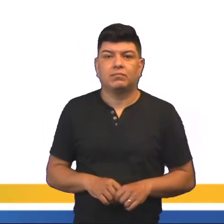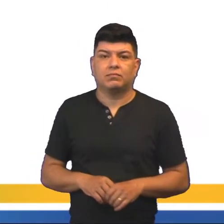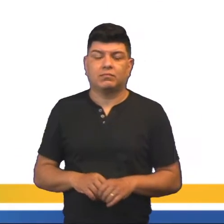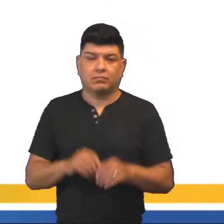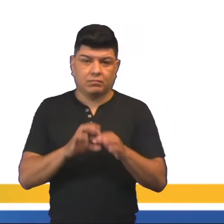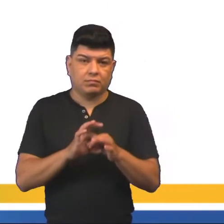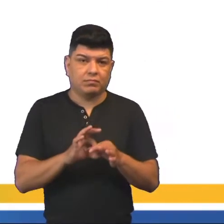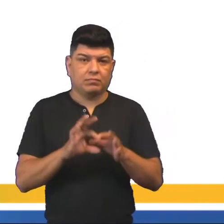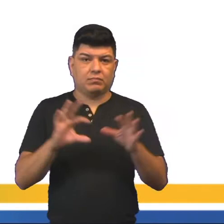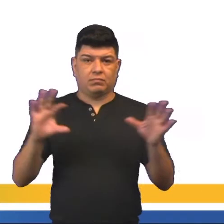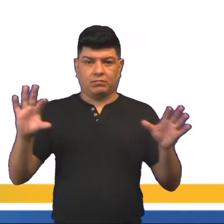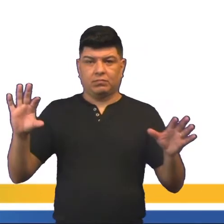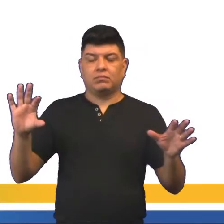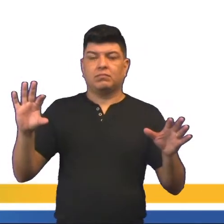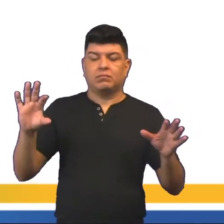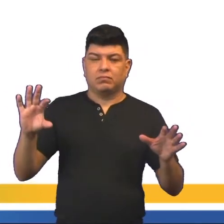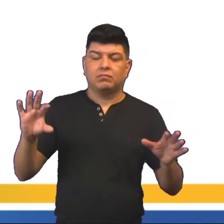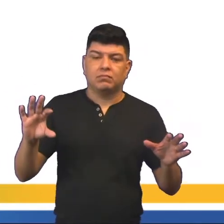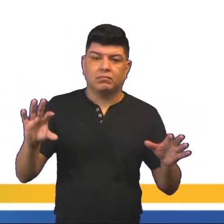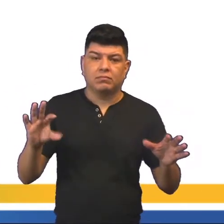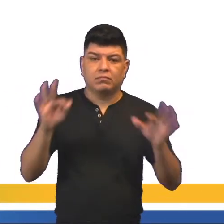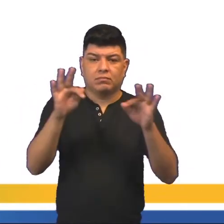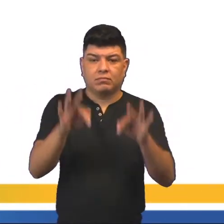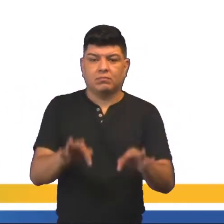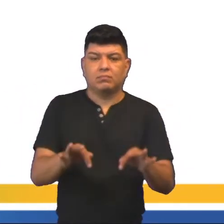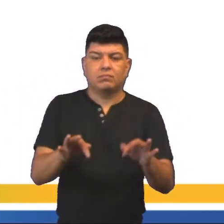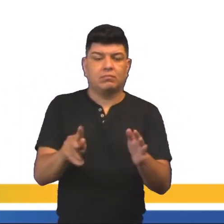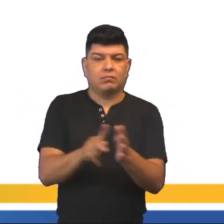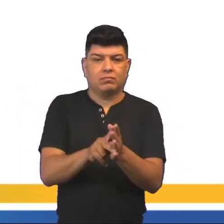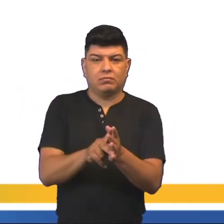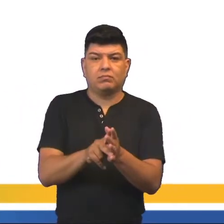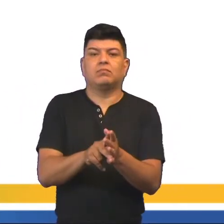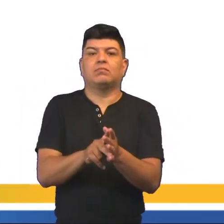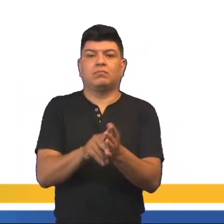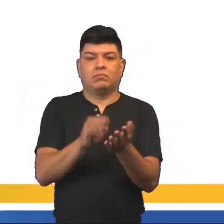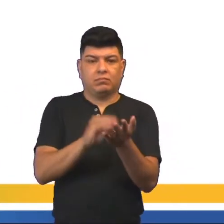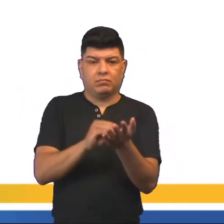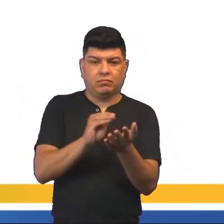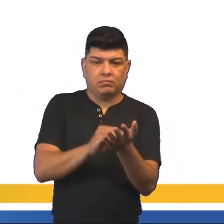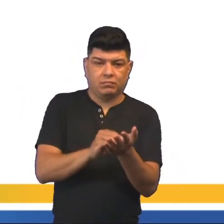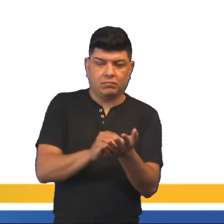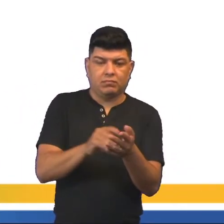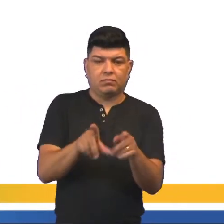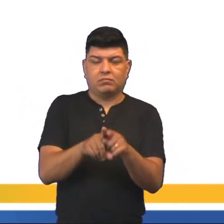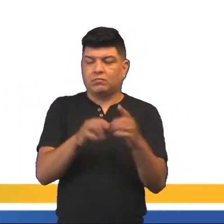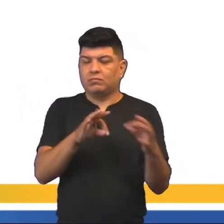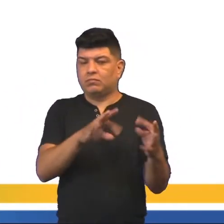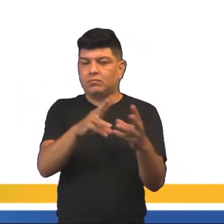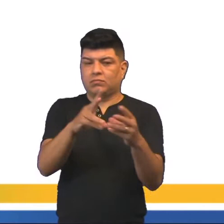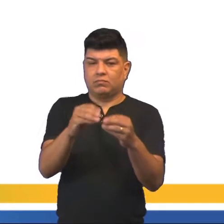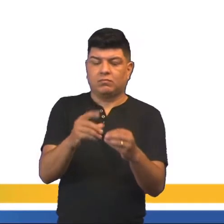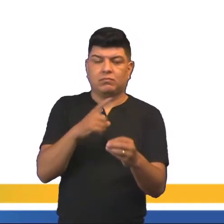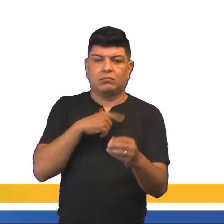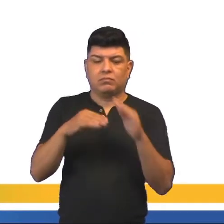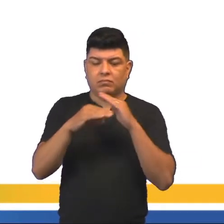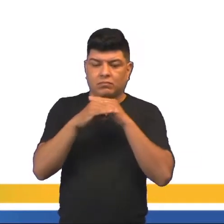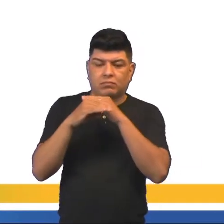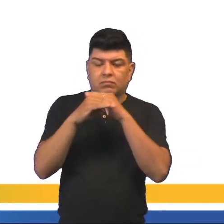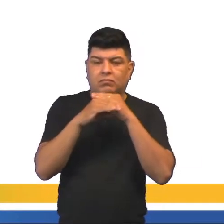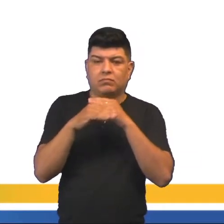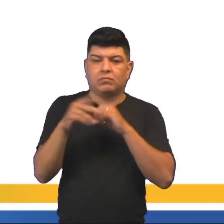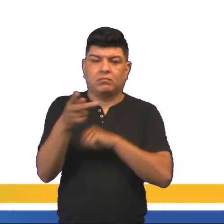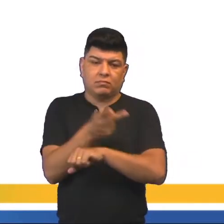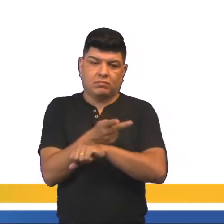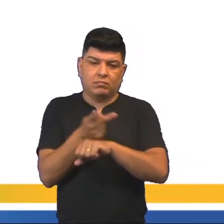A liberdade, como tendo um fim em si mesma. A ausência de coerção. Todos têm igual direito à